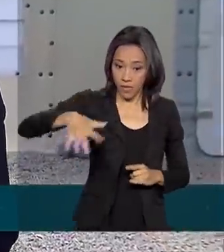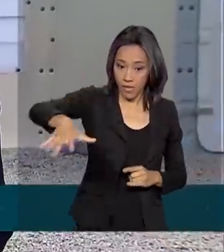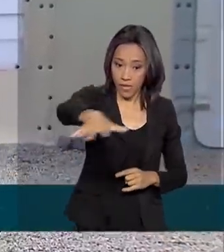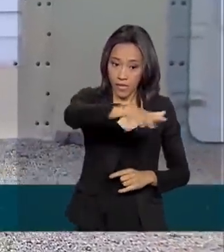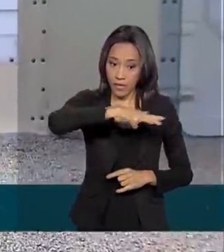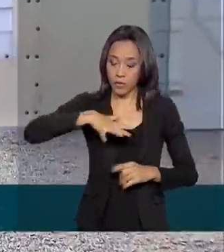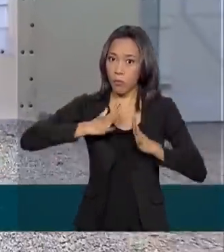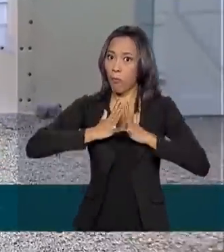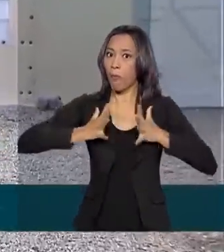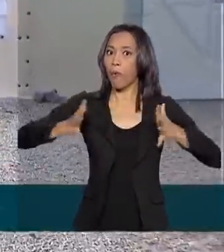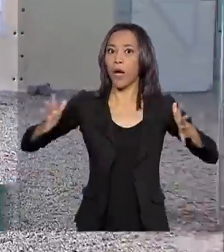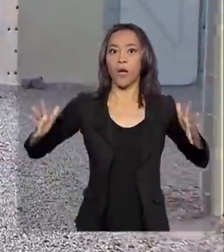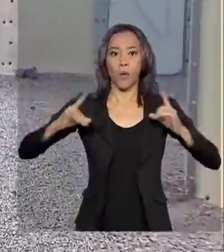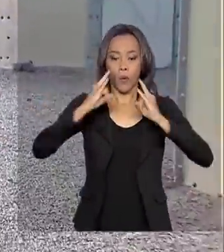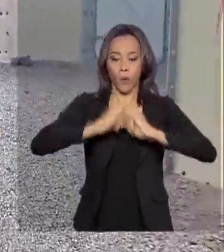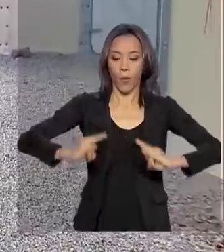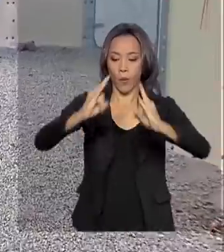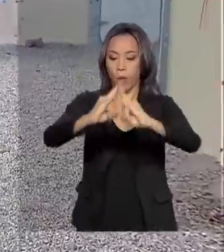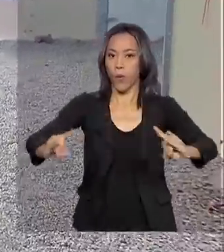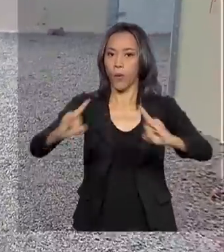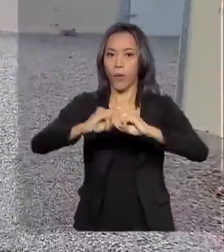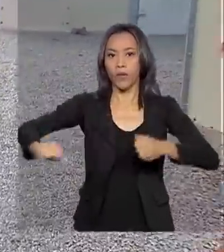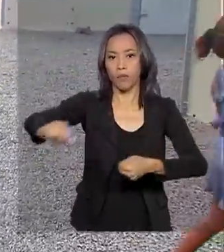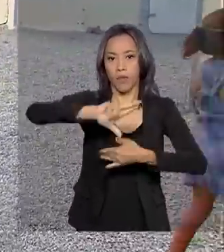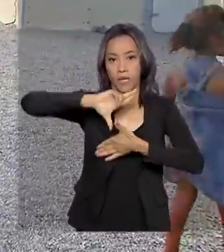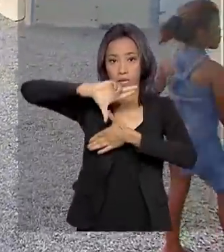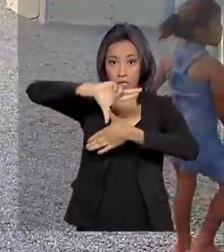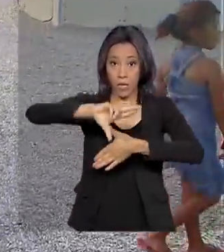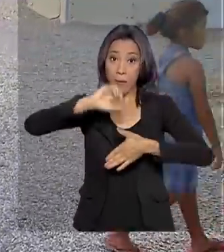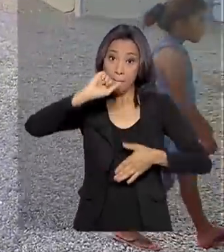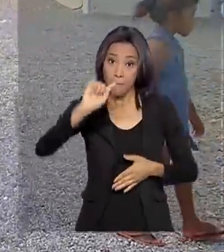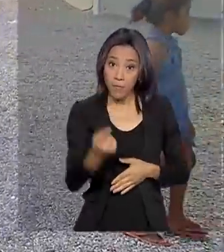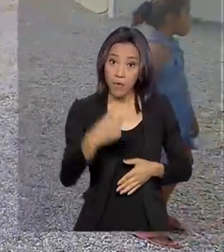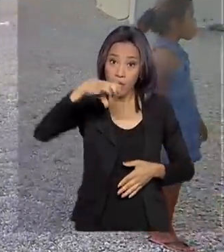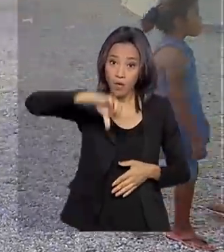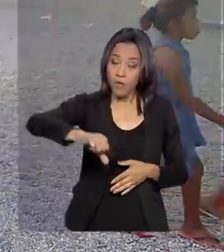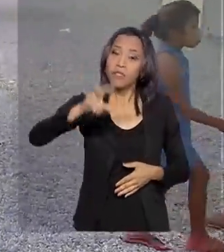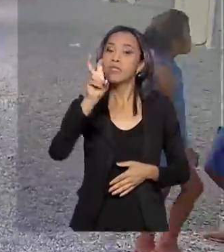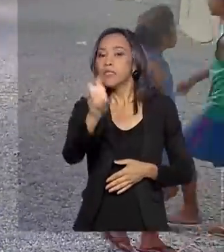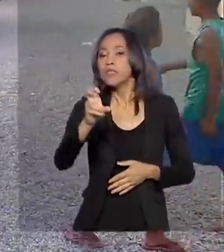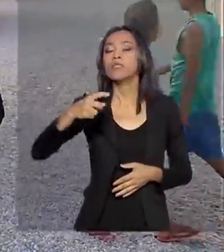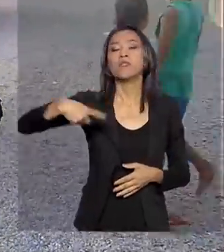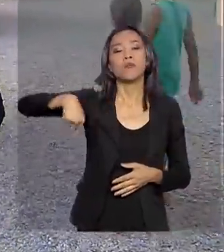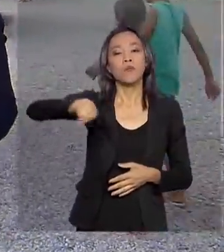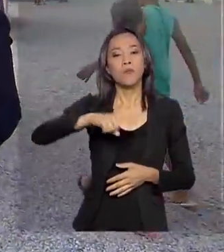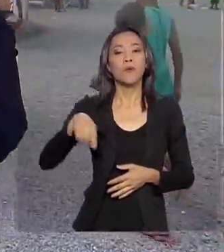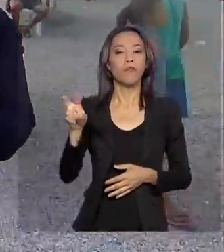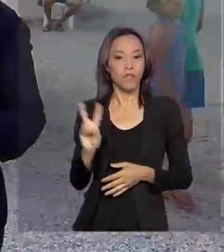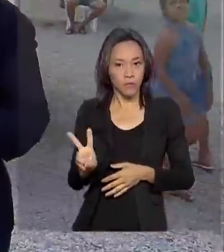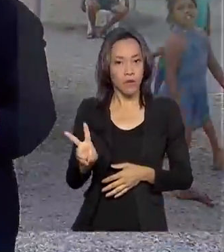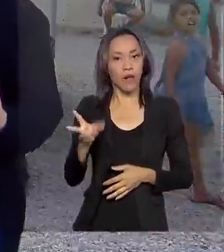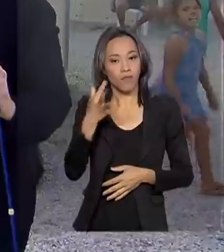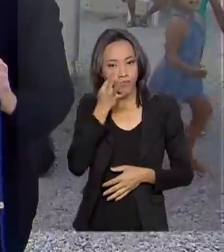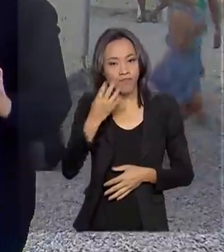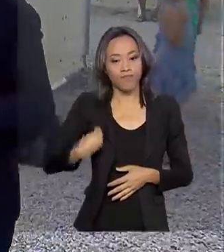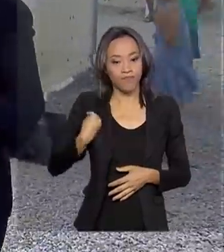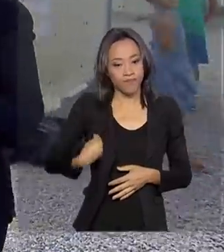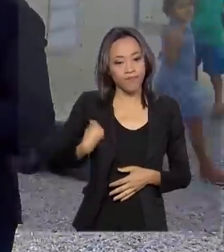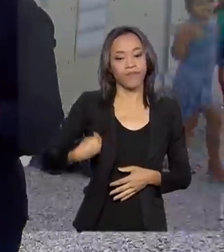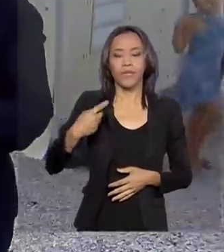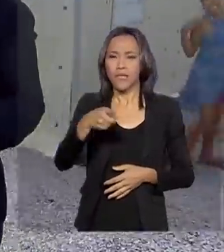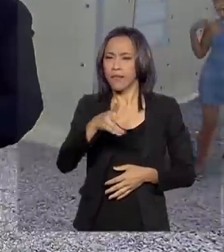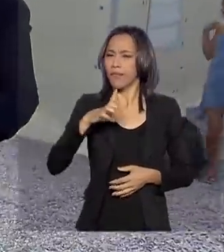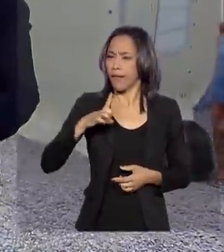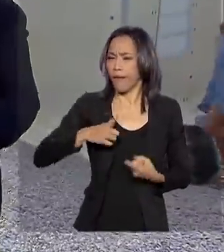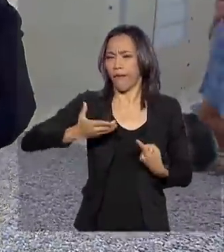o maior abrigo da América Latina. 1.095 venezuelanos estão acolhidos aqui. O perfil é familiar. Eles